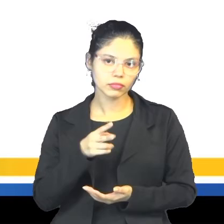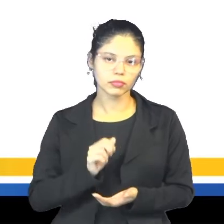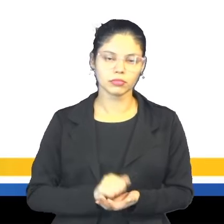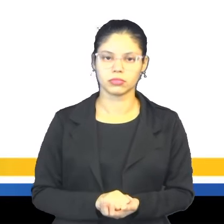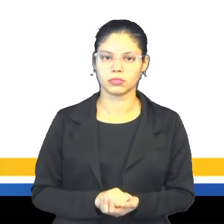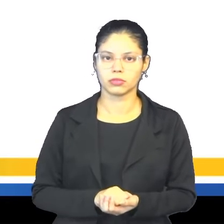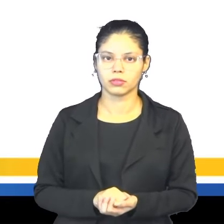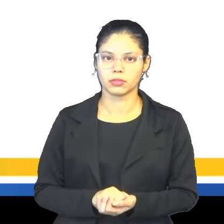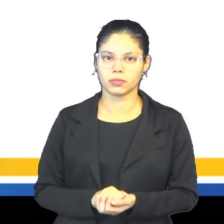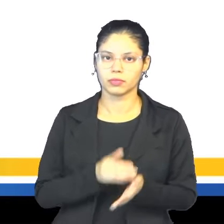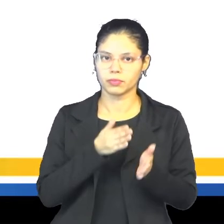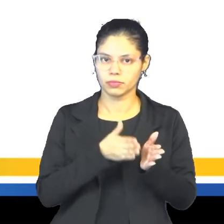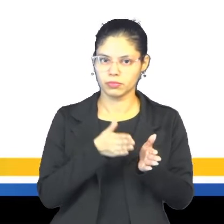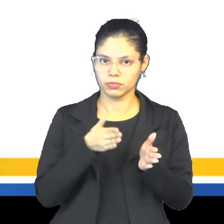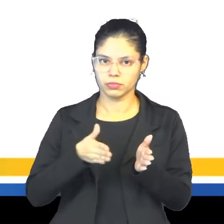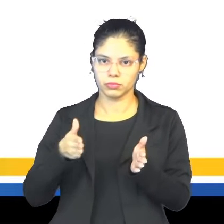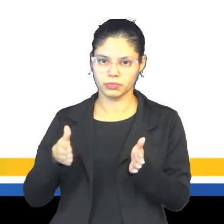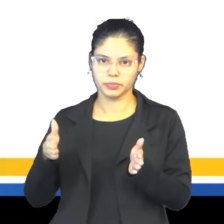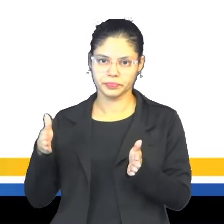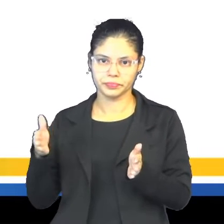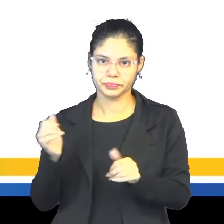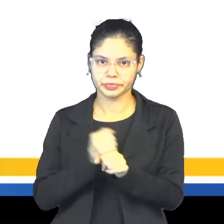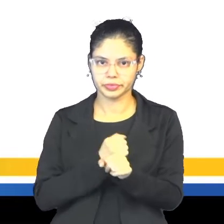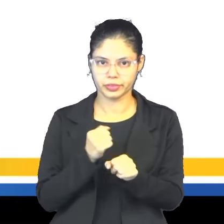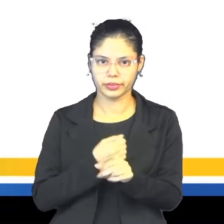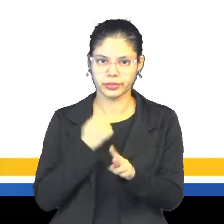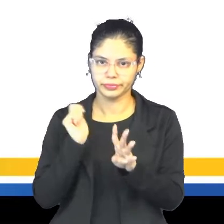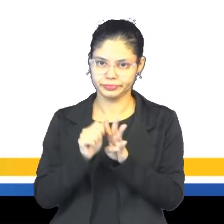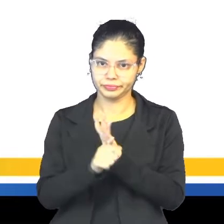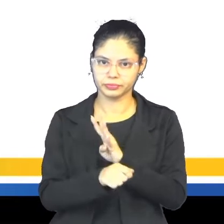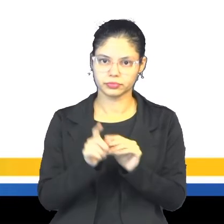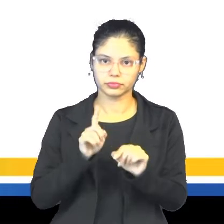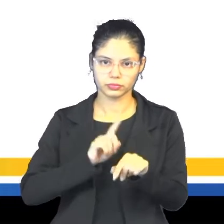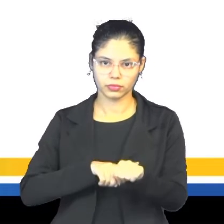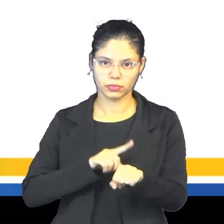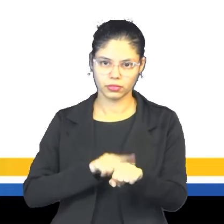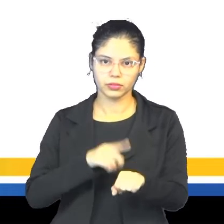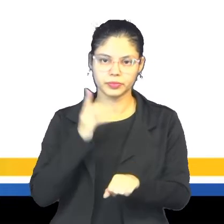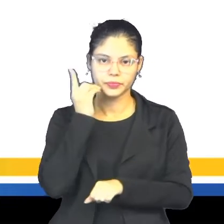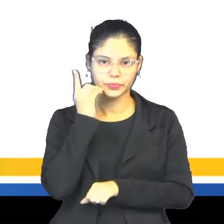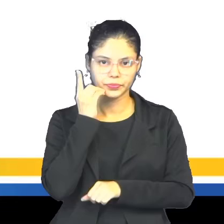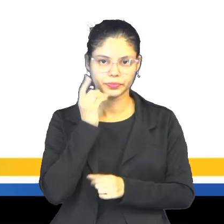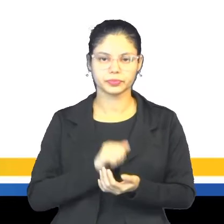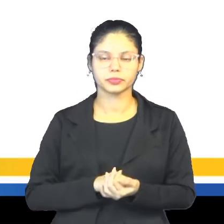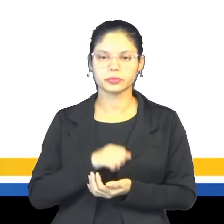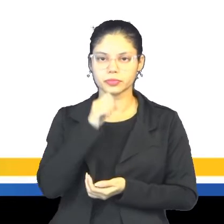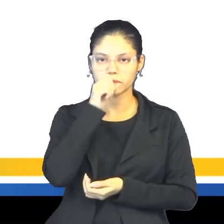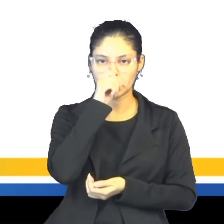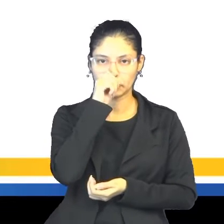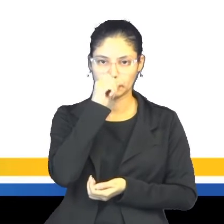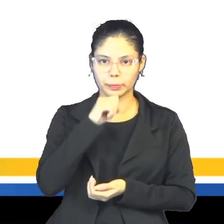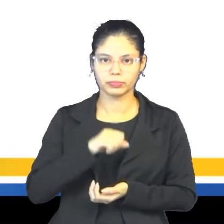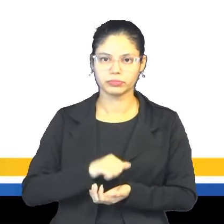questão ali da frequência, né, ano, mês, hora, ou dia, ok?